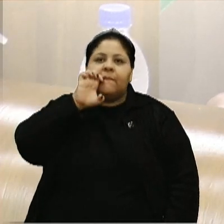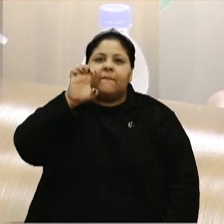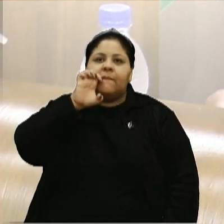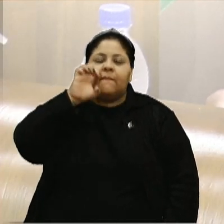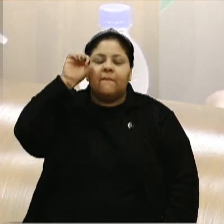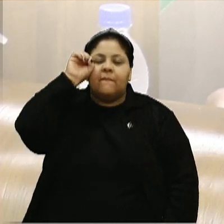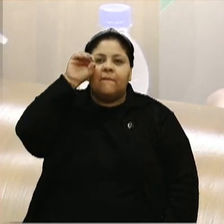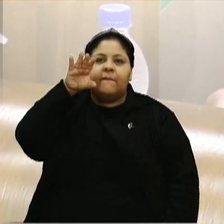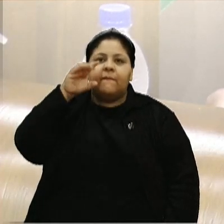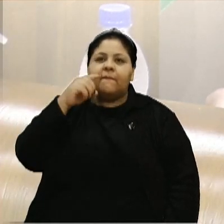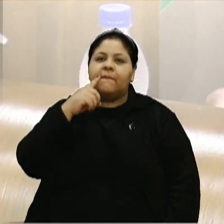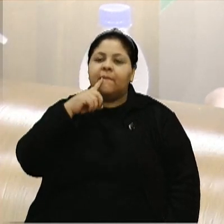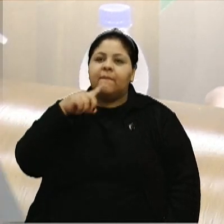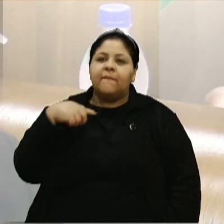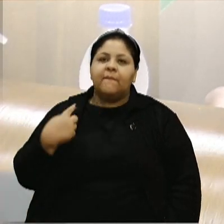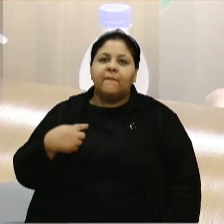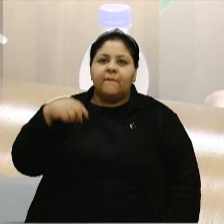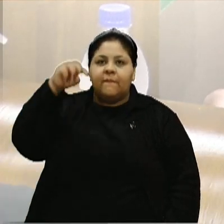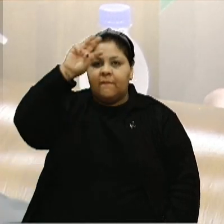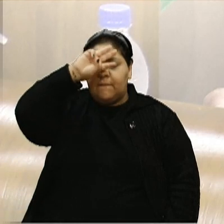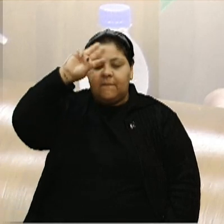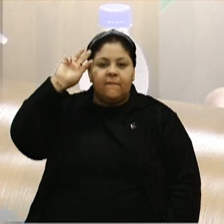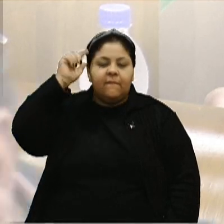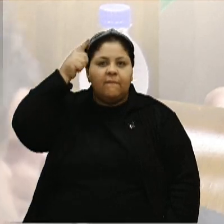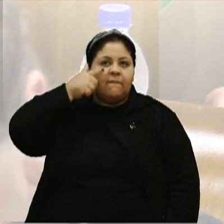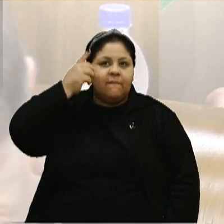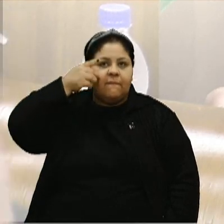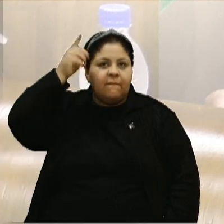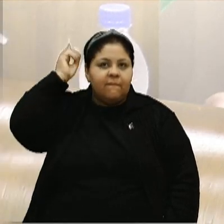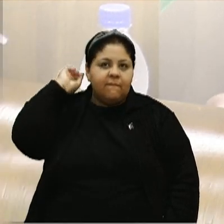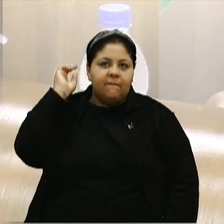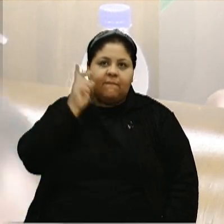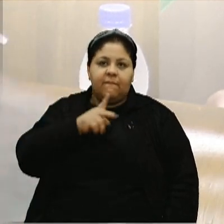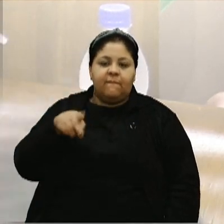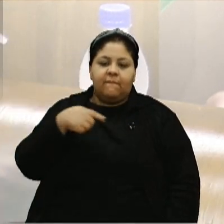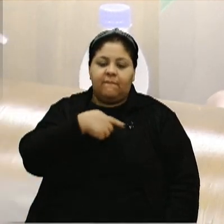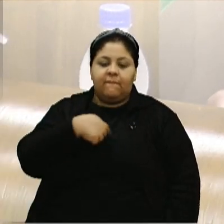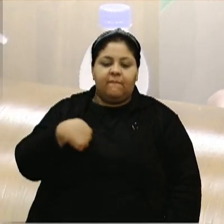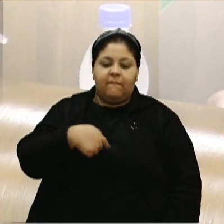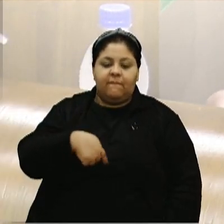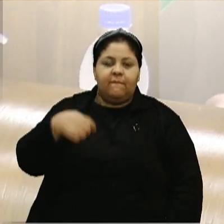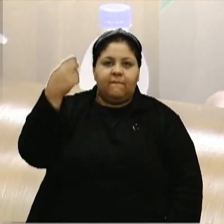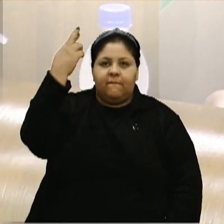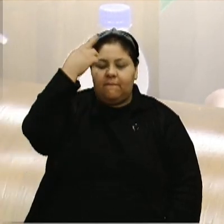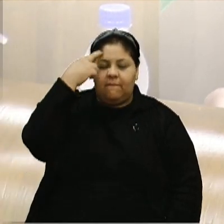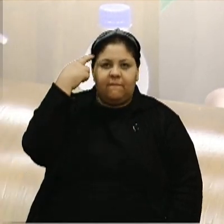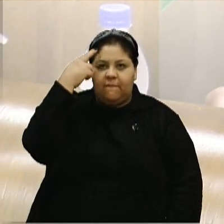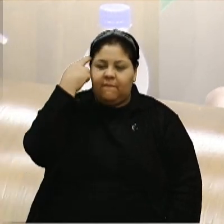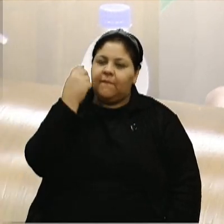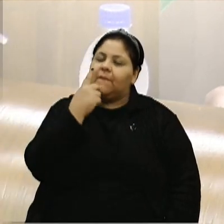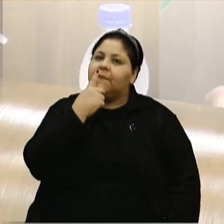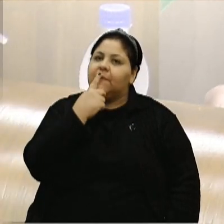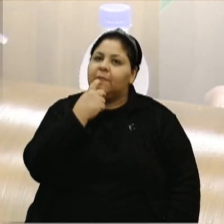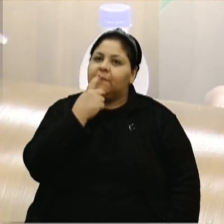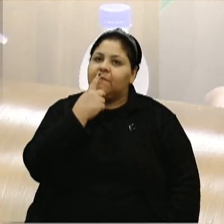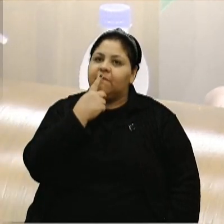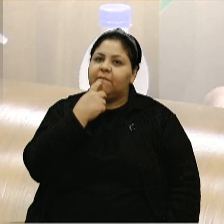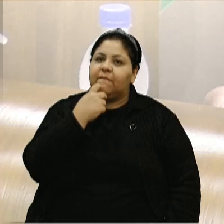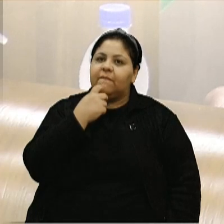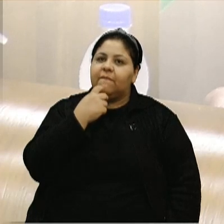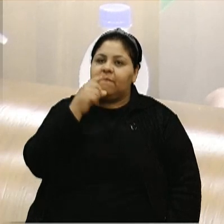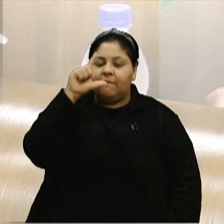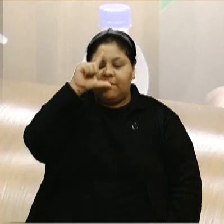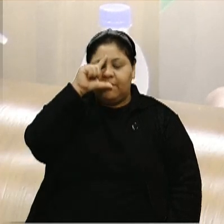Fiusa, Gladys Friço, Juliano Valim, Lucas Caranhato, Lucas Gil, Professor Zanquin, Rafael Bueno, Rose Frigeri,